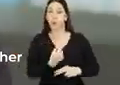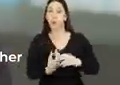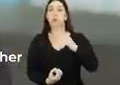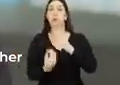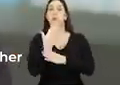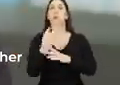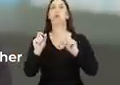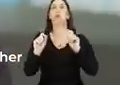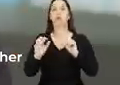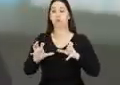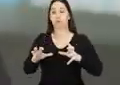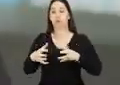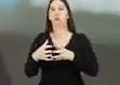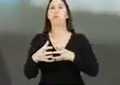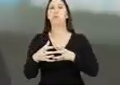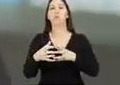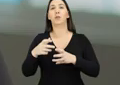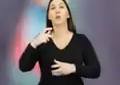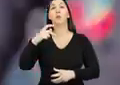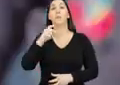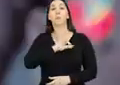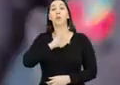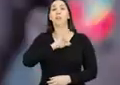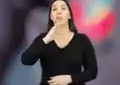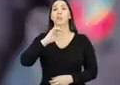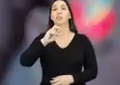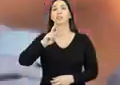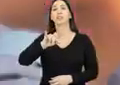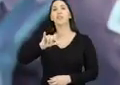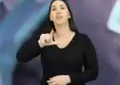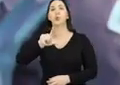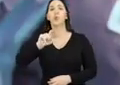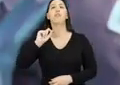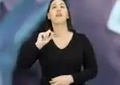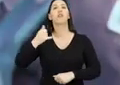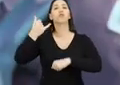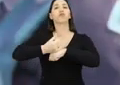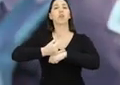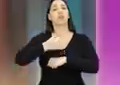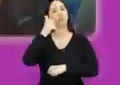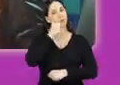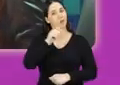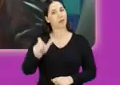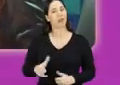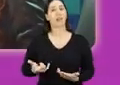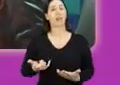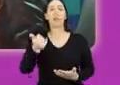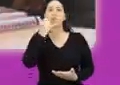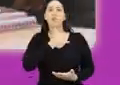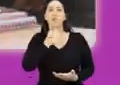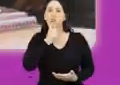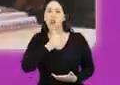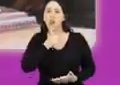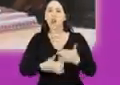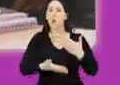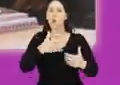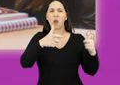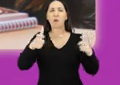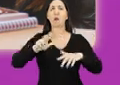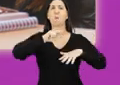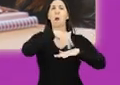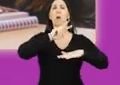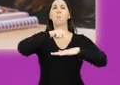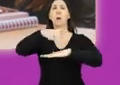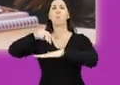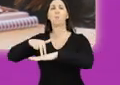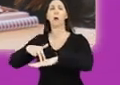Departamento de Proteção à Mulher lá na Polícia Civil, e será chefiado por uma mulher. O lugar de mulher é onde ela quiser. Mulher não é patrimônio